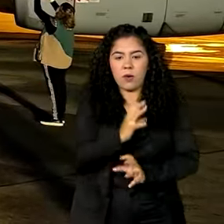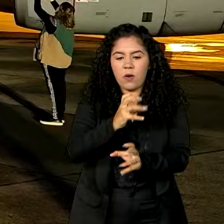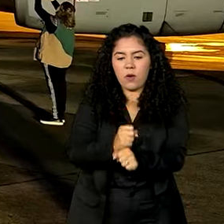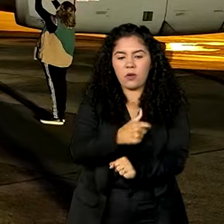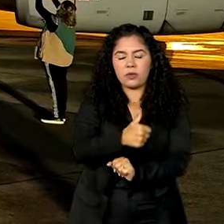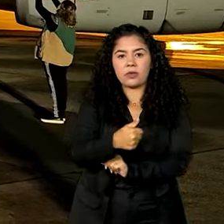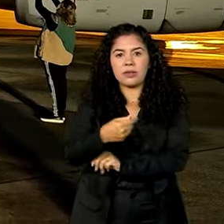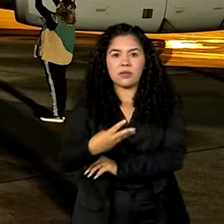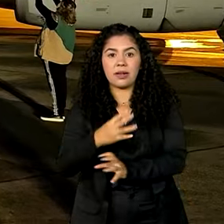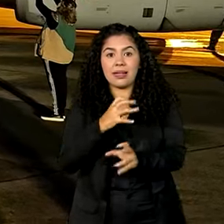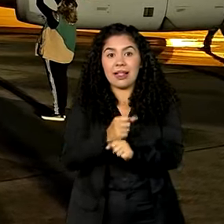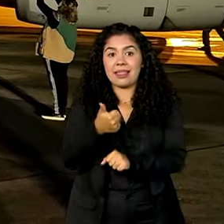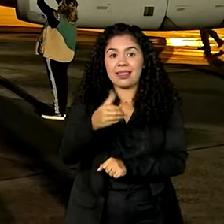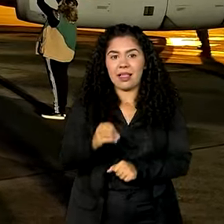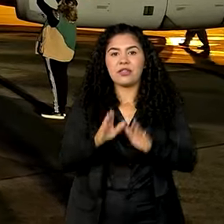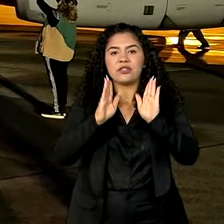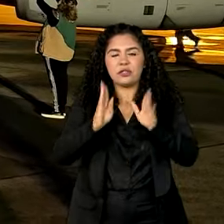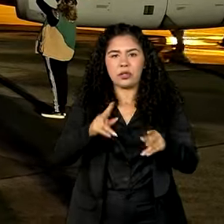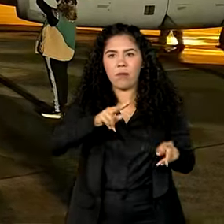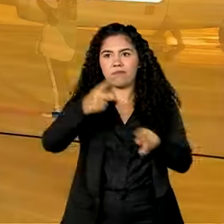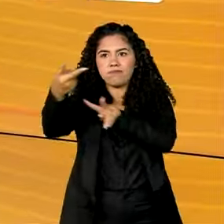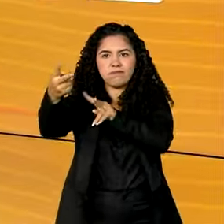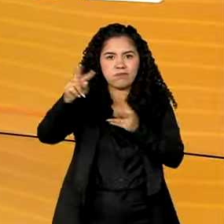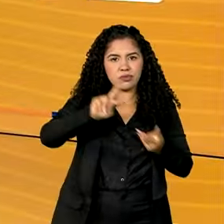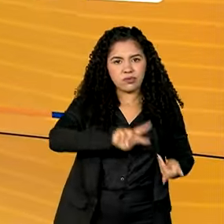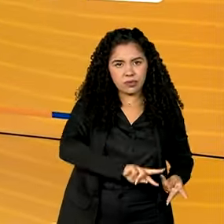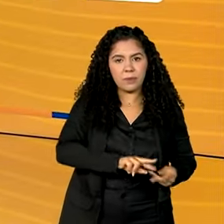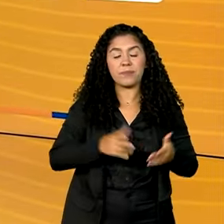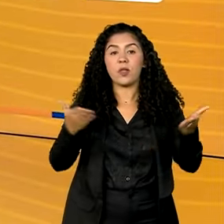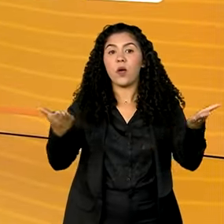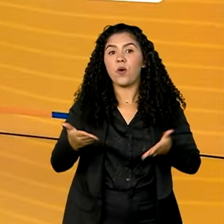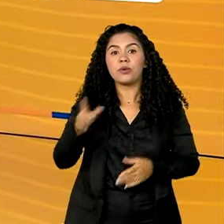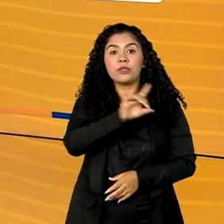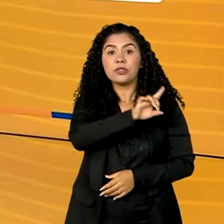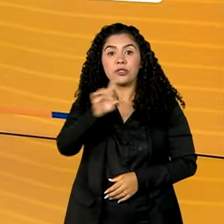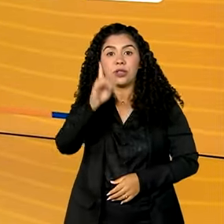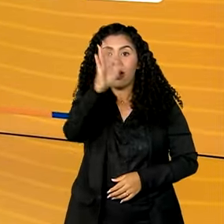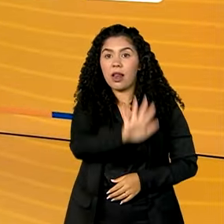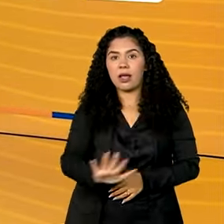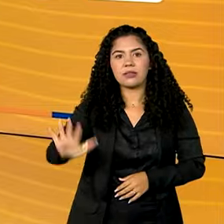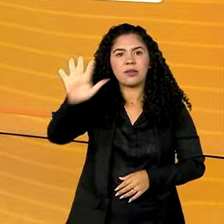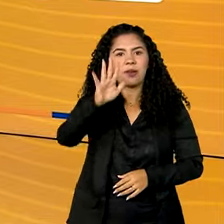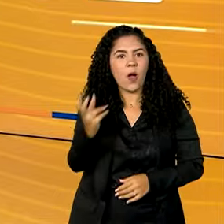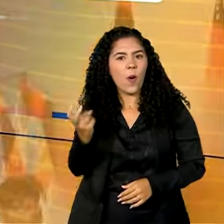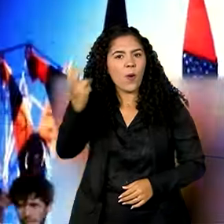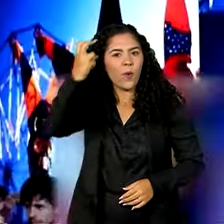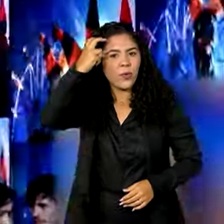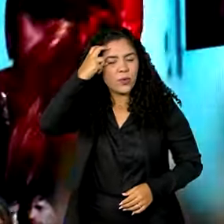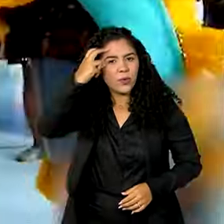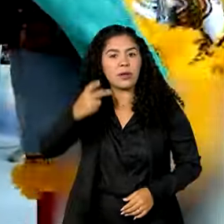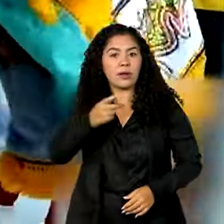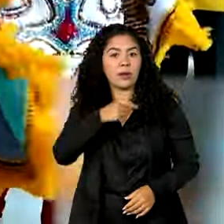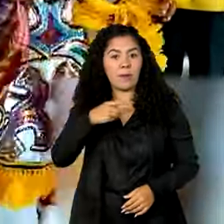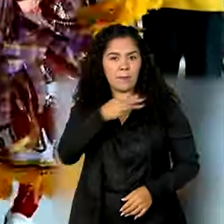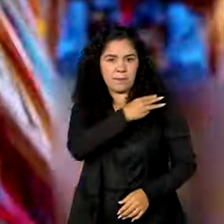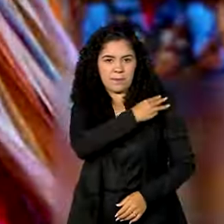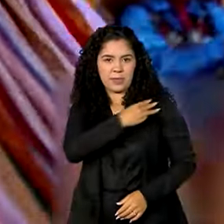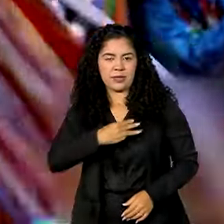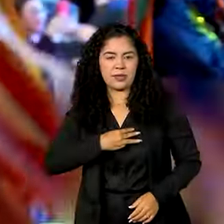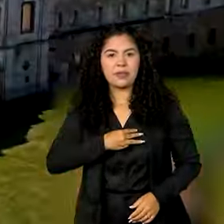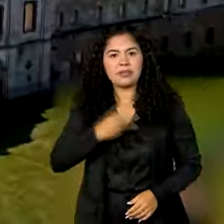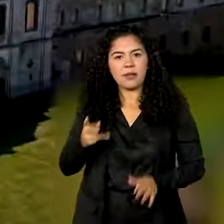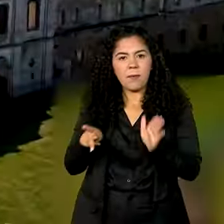décimo voo da operação de repatriação. Hoje é Dia Nacional da Cultura. Em pronunciamento, Margareth